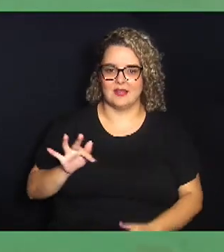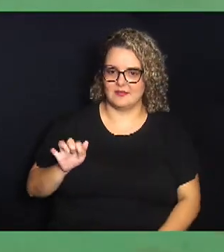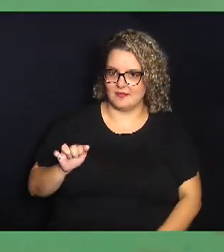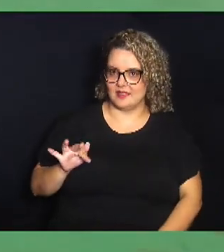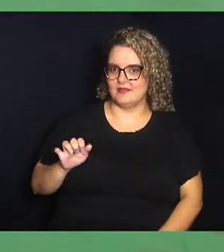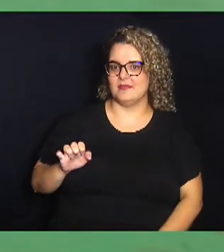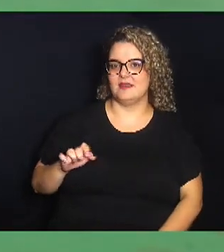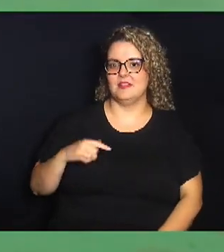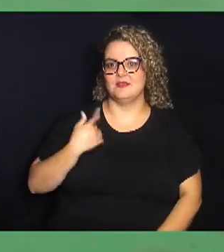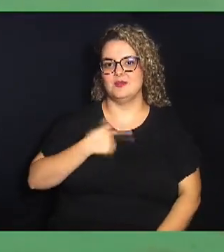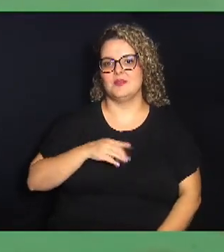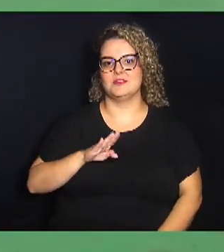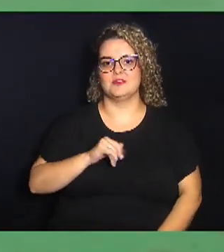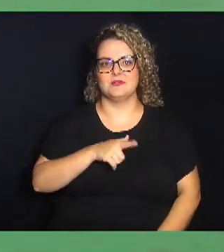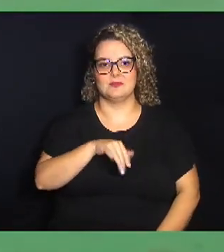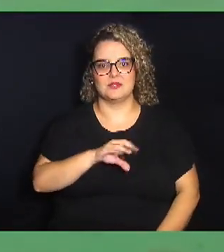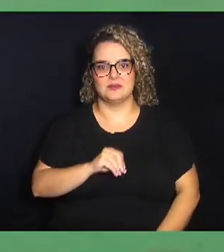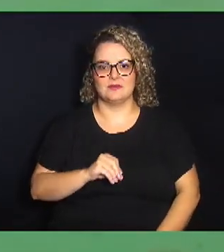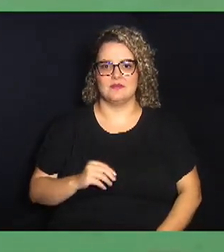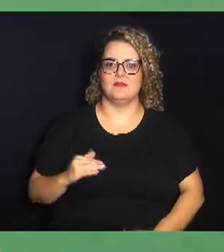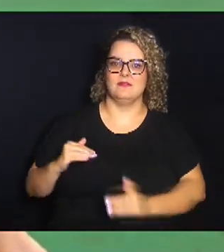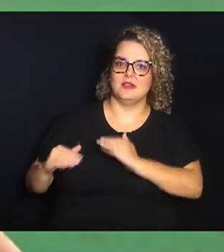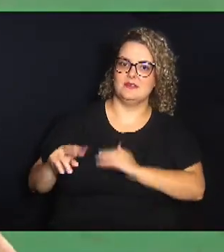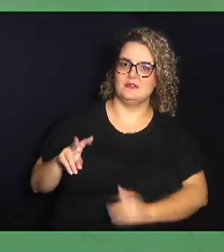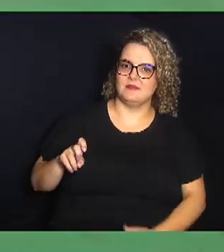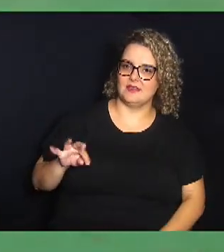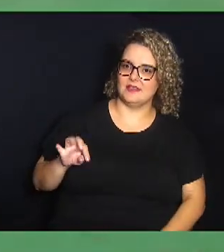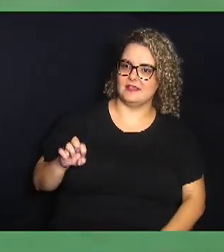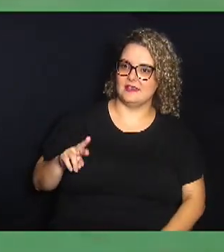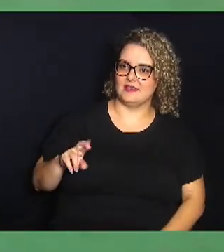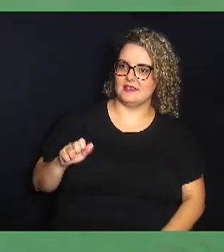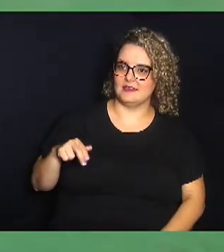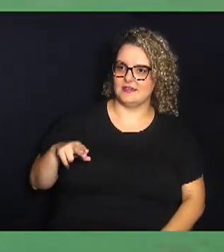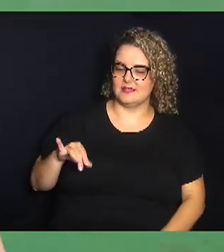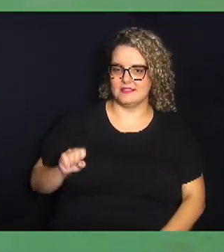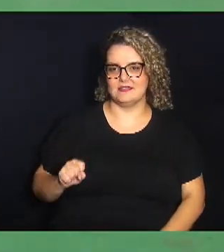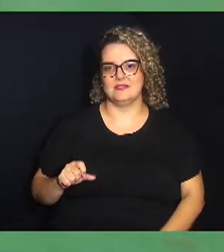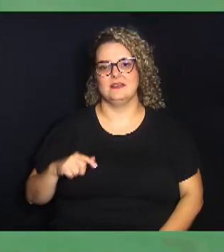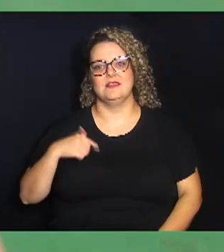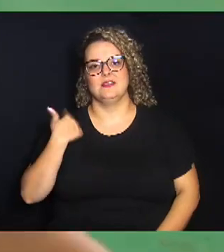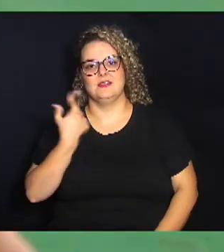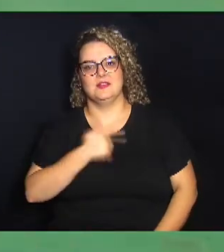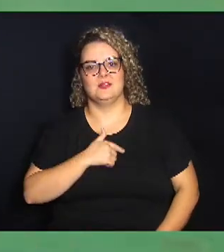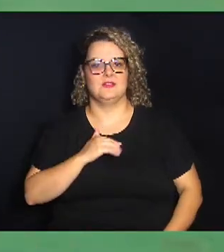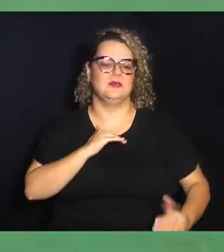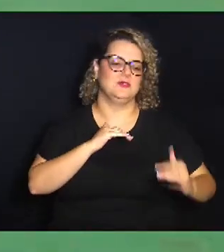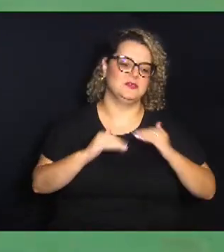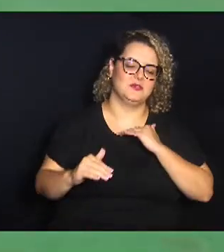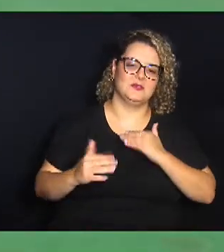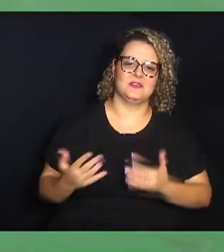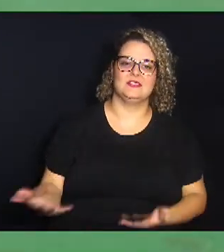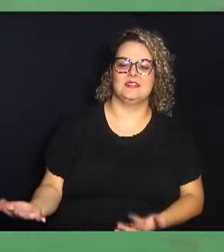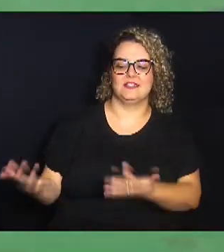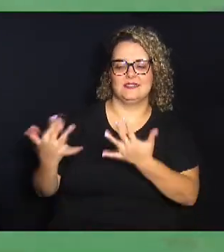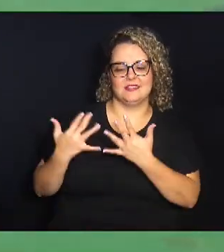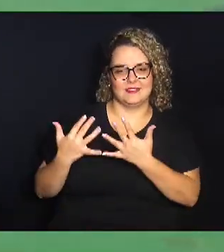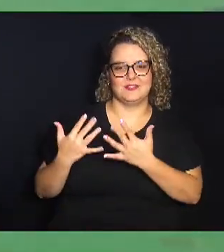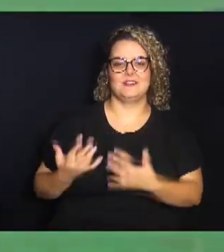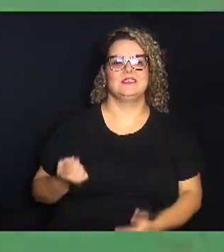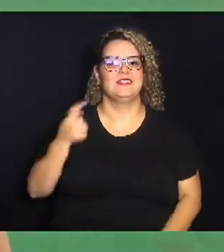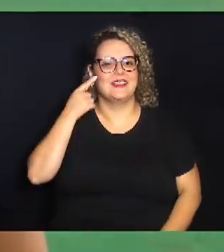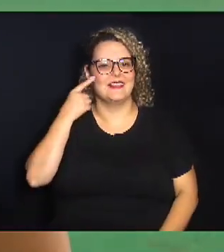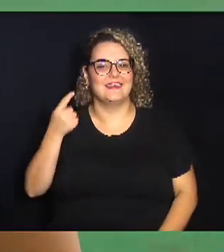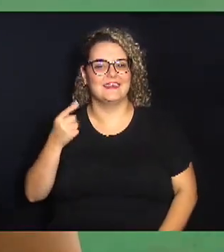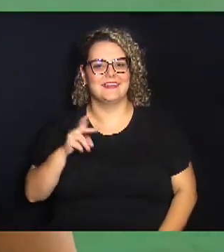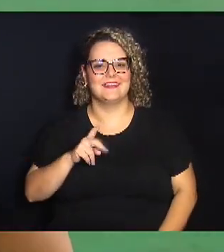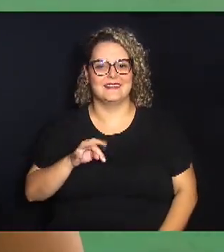nossos bichos versus veteranes. Que é um jogo de queimada que a gente joga os veteranos contra os ingressantes. E aí a ideia é